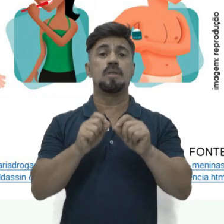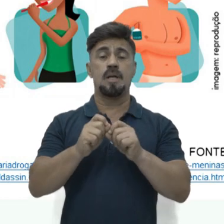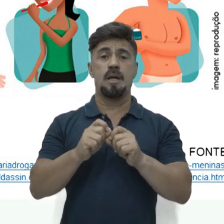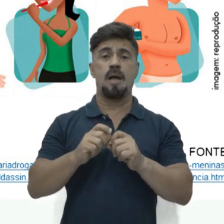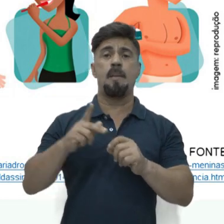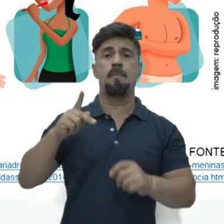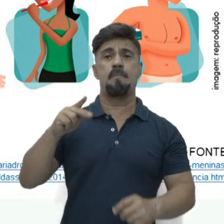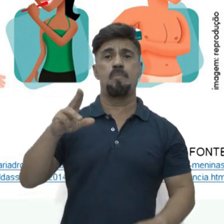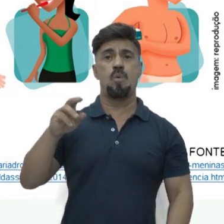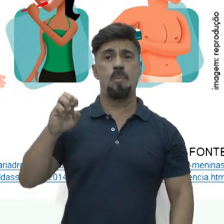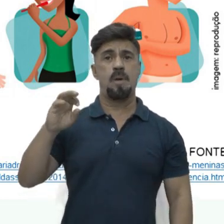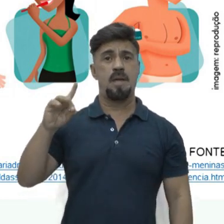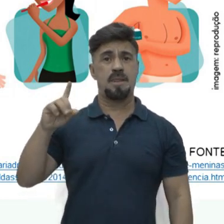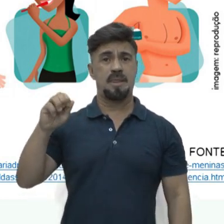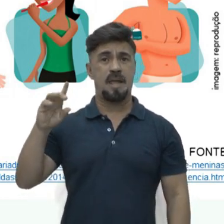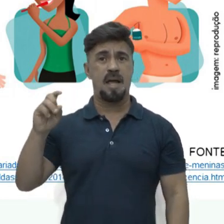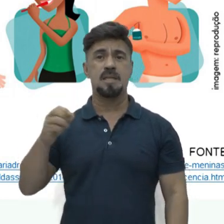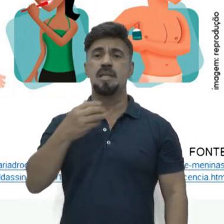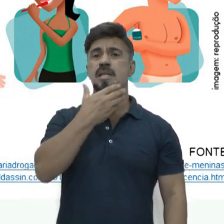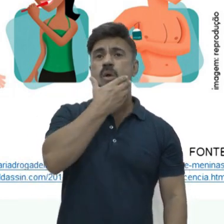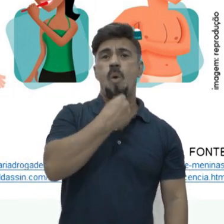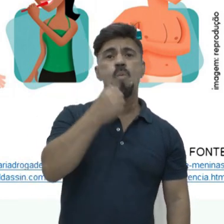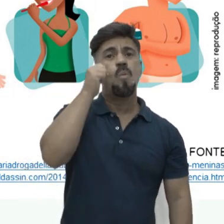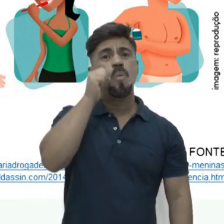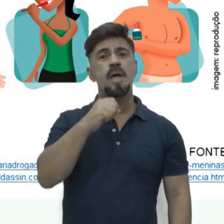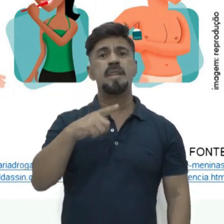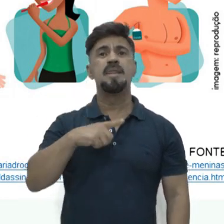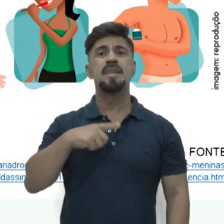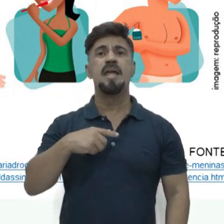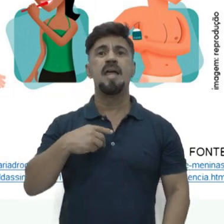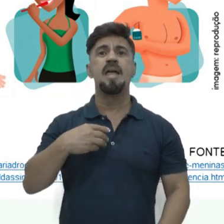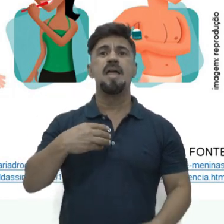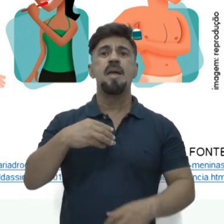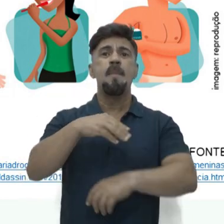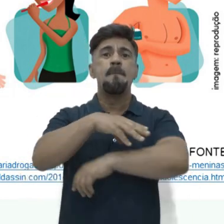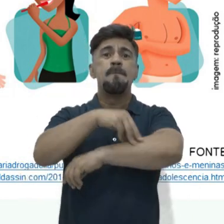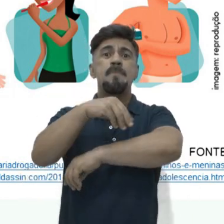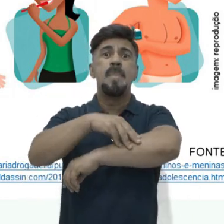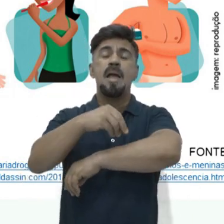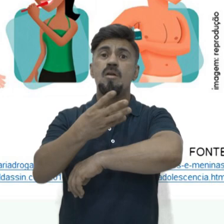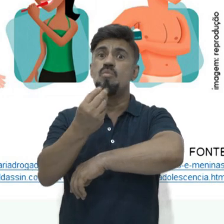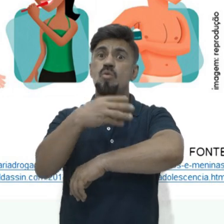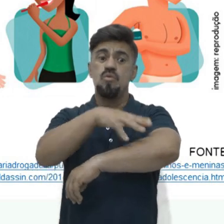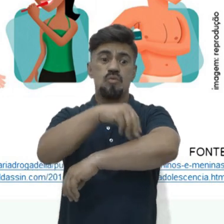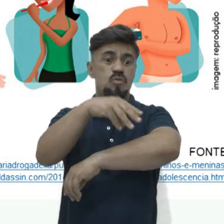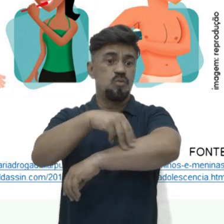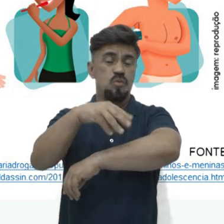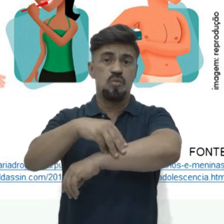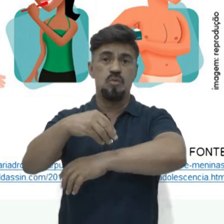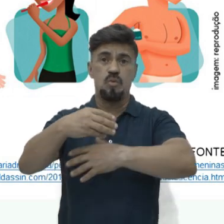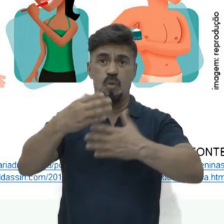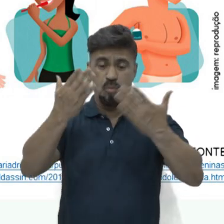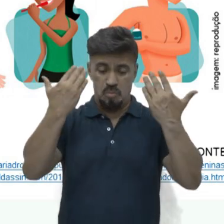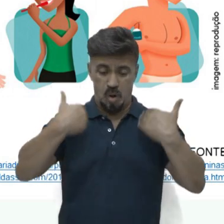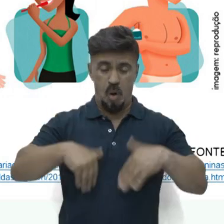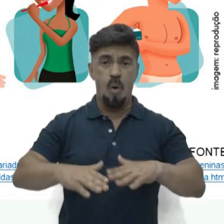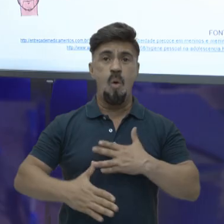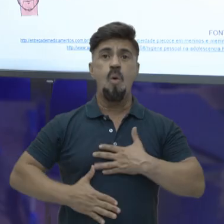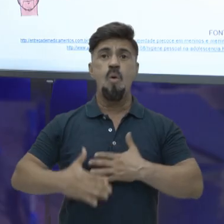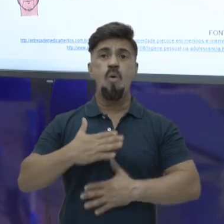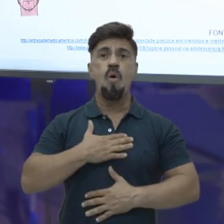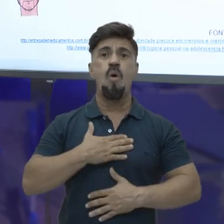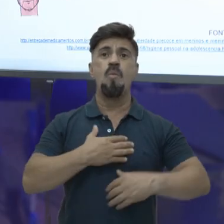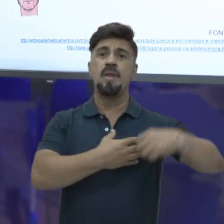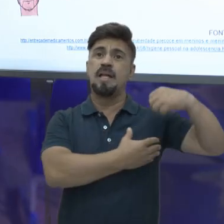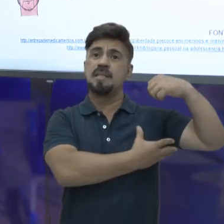puberdade, tanto a masculina quanto a feminina, vai ter a presença de pelos, muitos pelos aparecendo por toda a área. Por exemplo, na